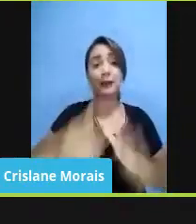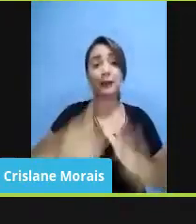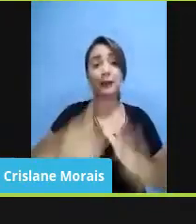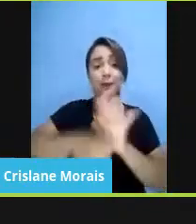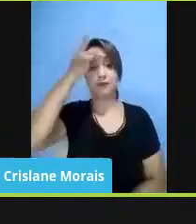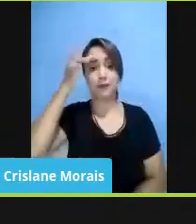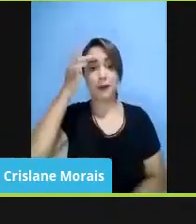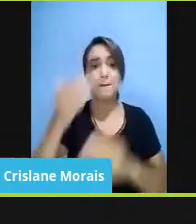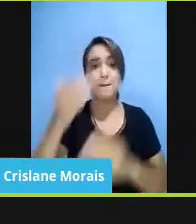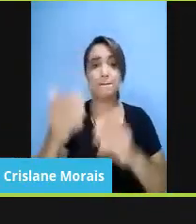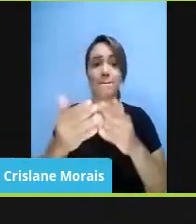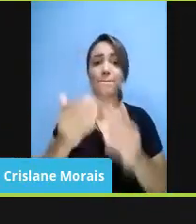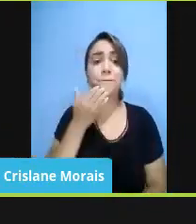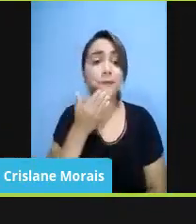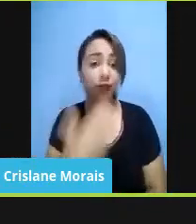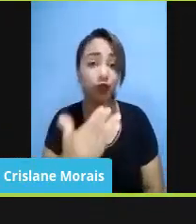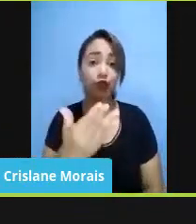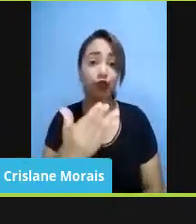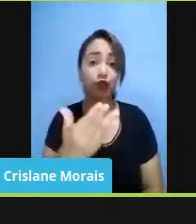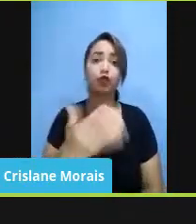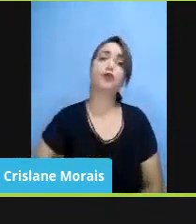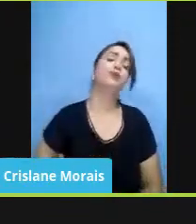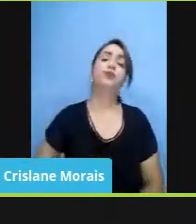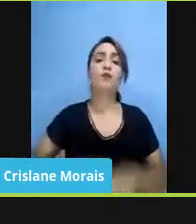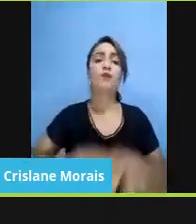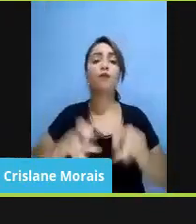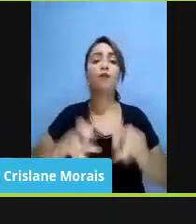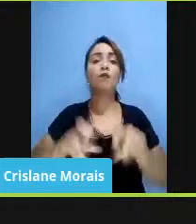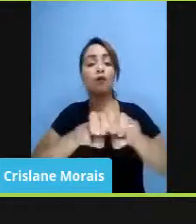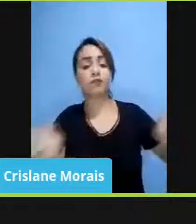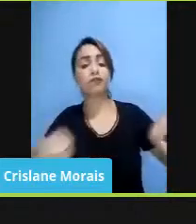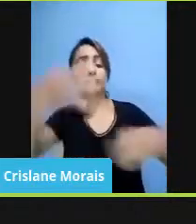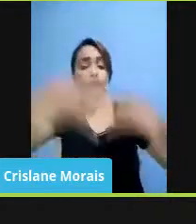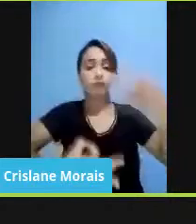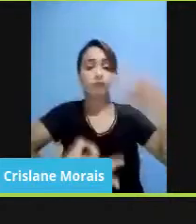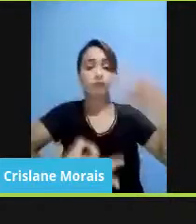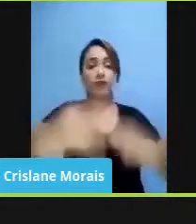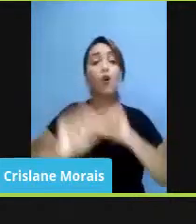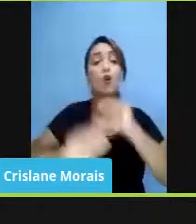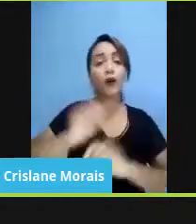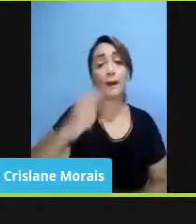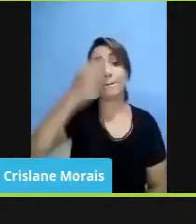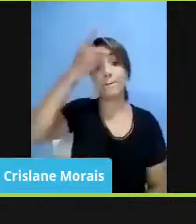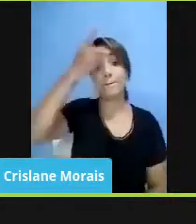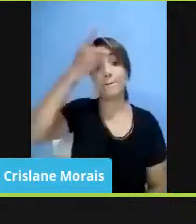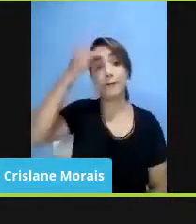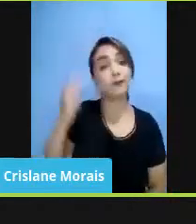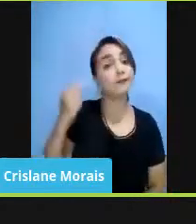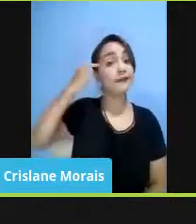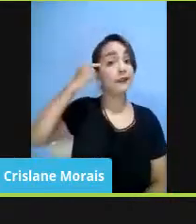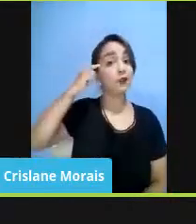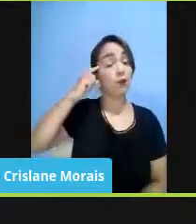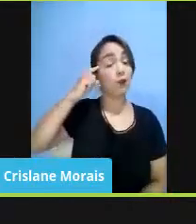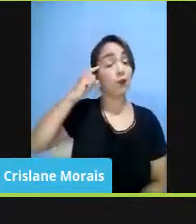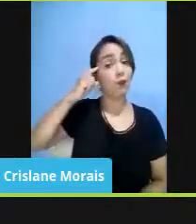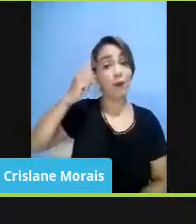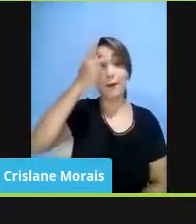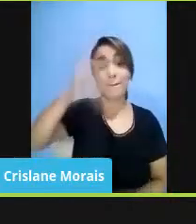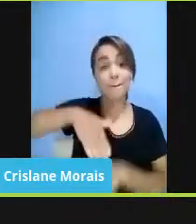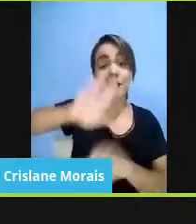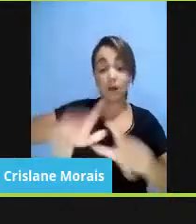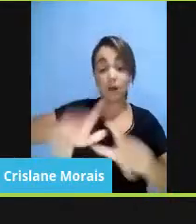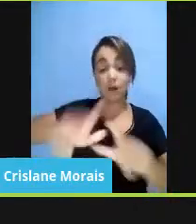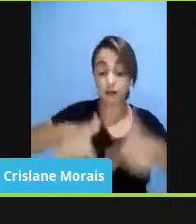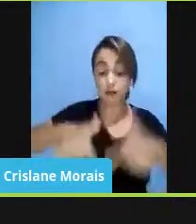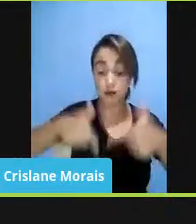audiência na PFDC foi exatamente o mentor, a pessoa que mais lutou por essa Escola Sem